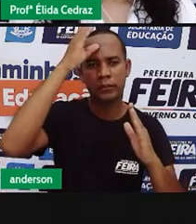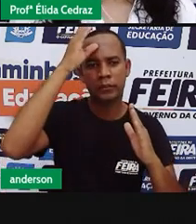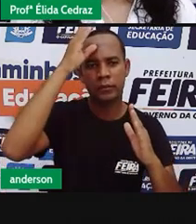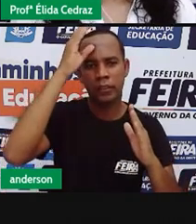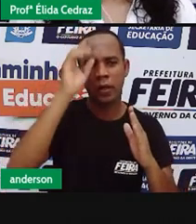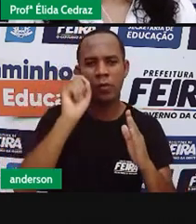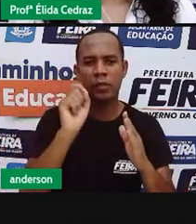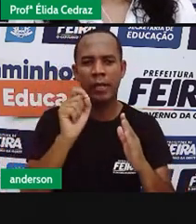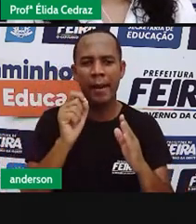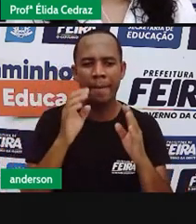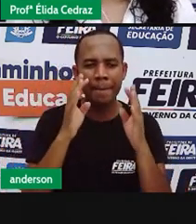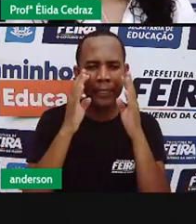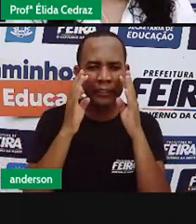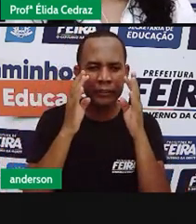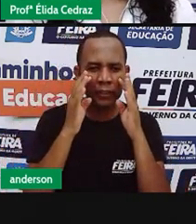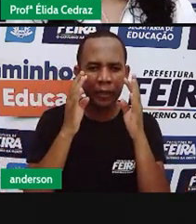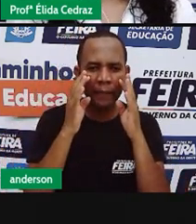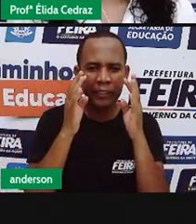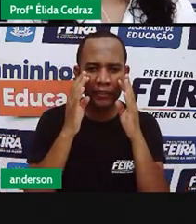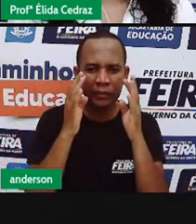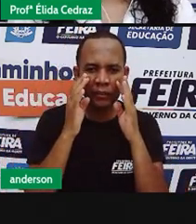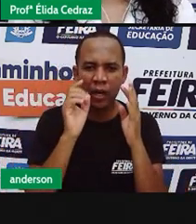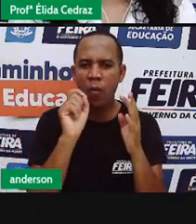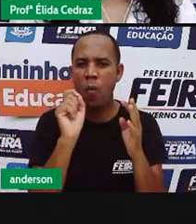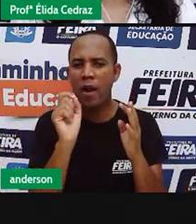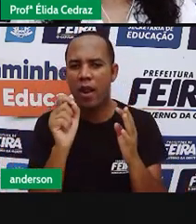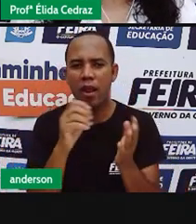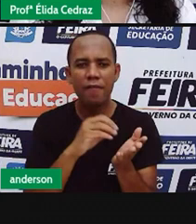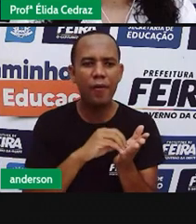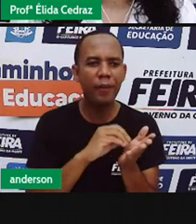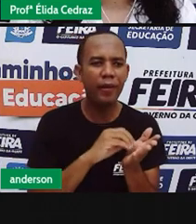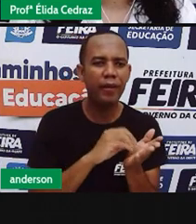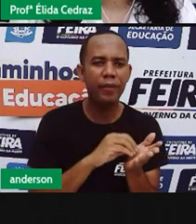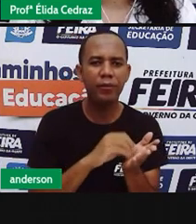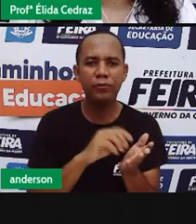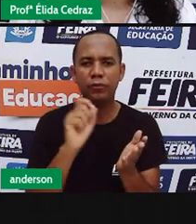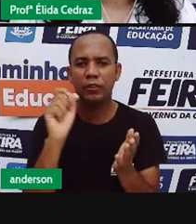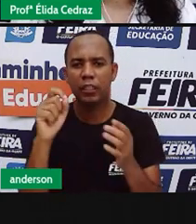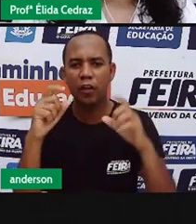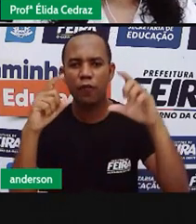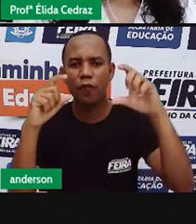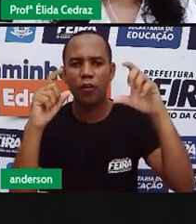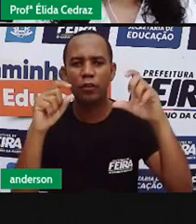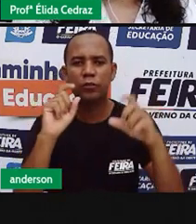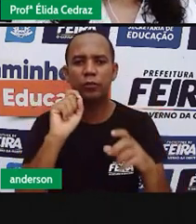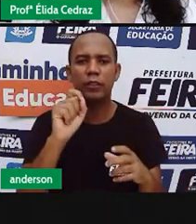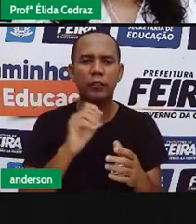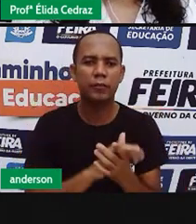Presta bastante atenção aí. O que está faltando na imagem ao lado?